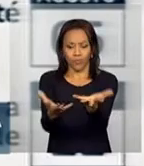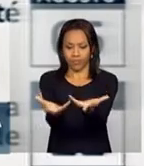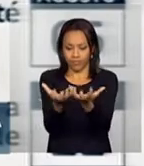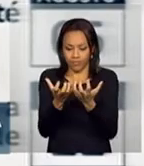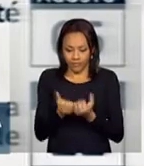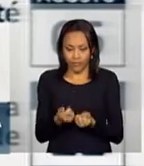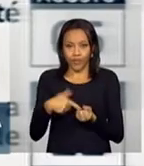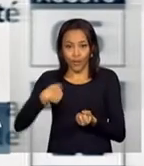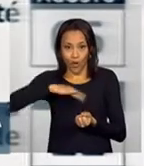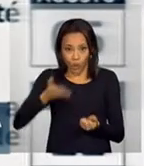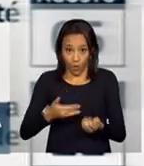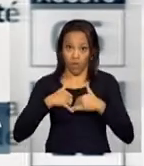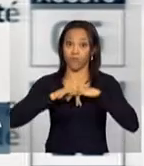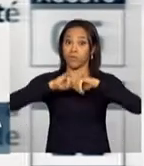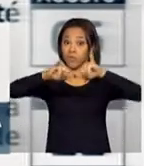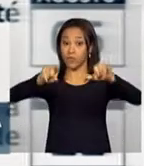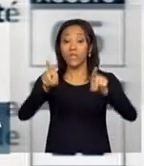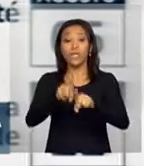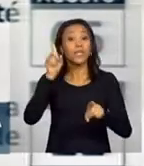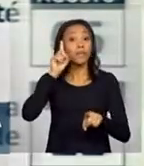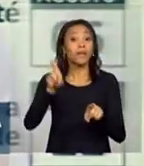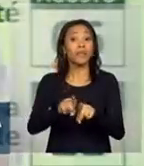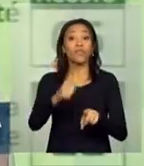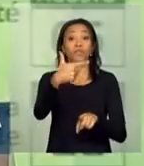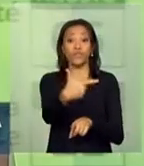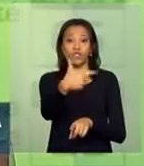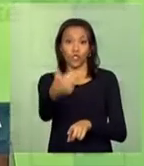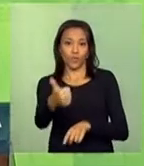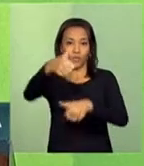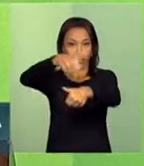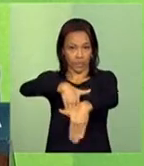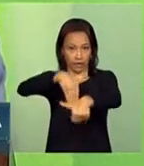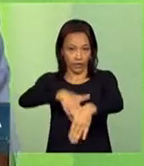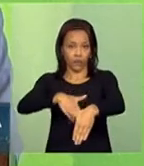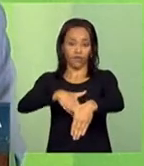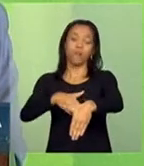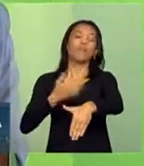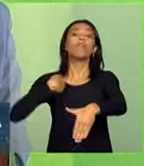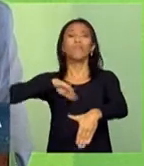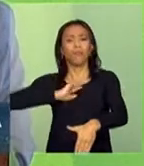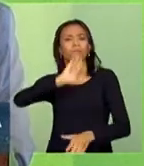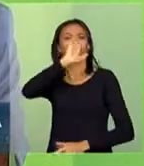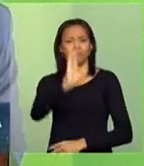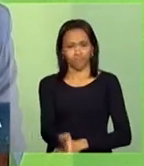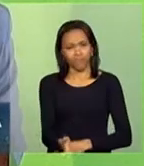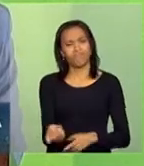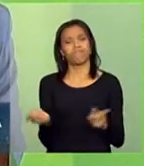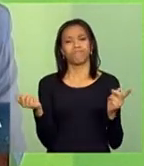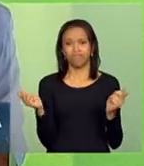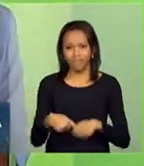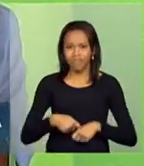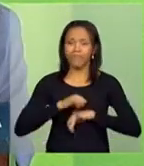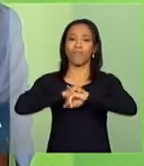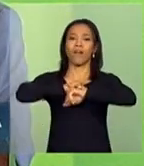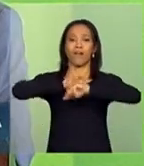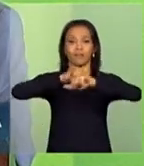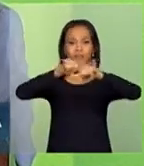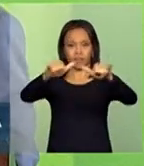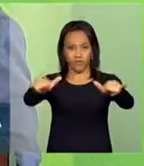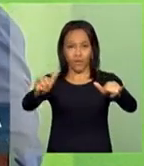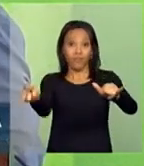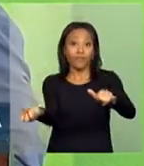e no dia 21 de setembro, senhora presidenta, nós poderemos já anunciar a emissão